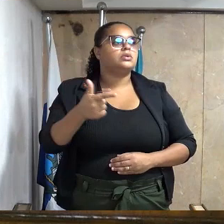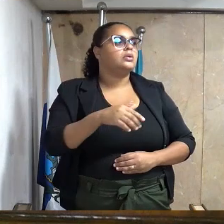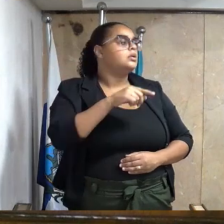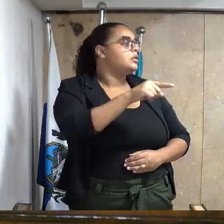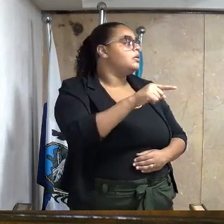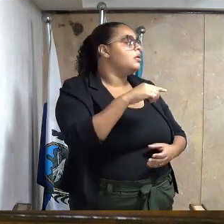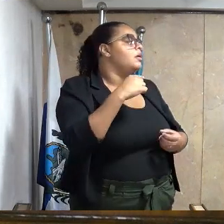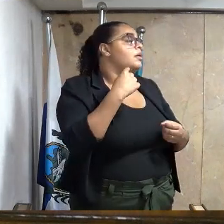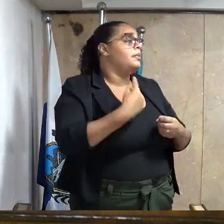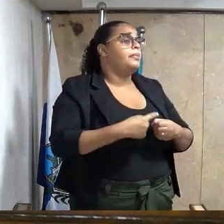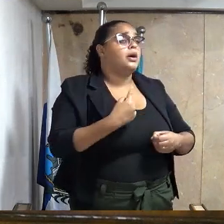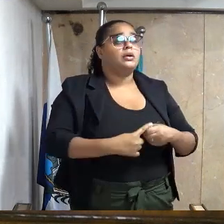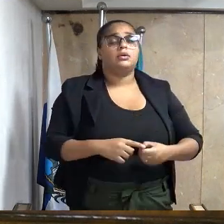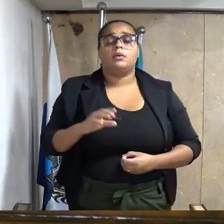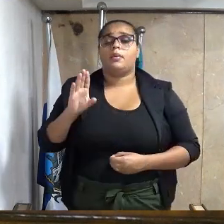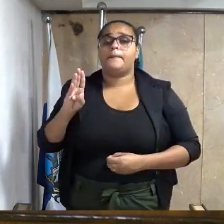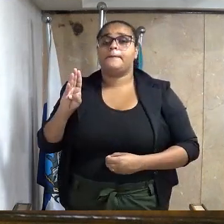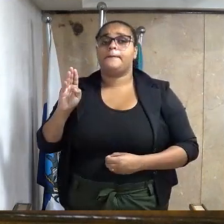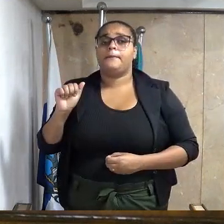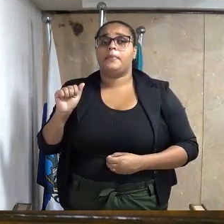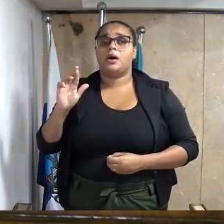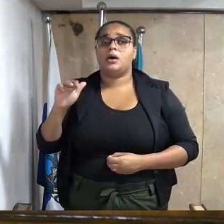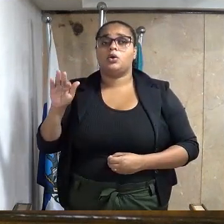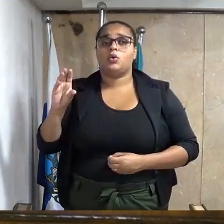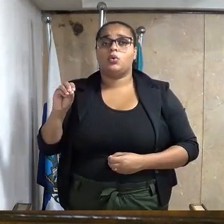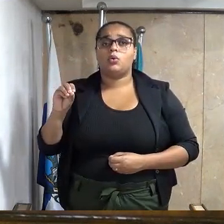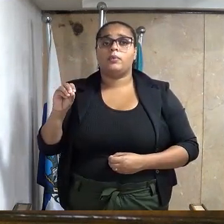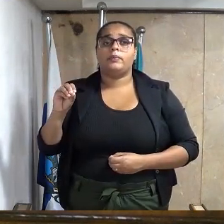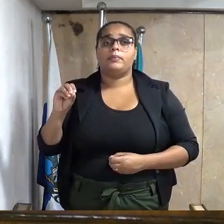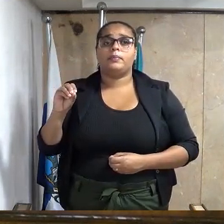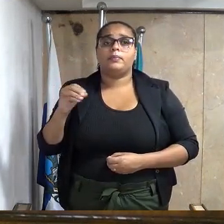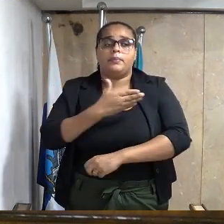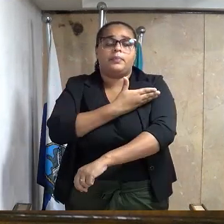Barro Branco, terceiro distrito desse município.